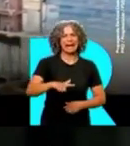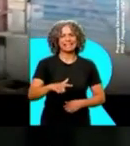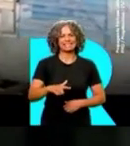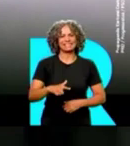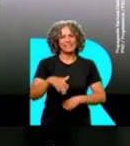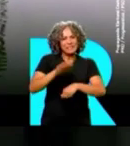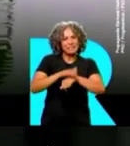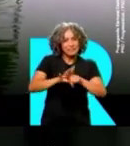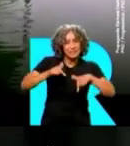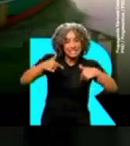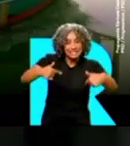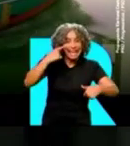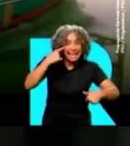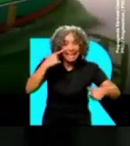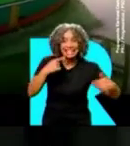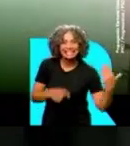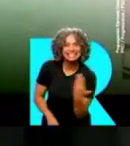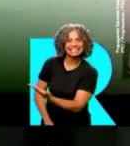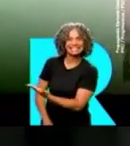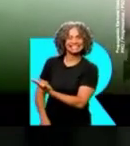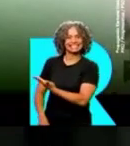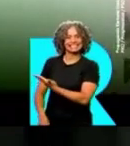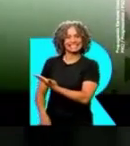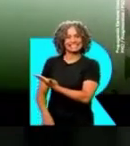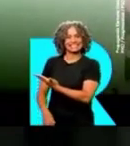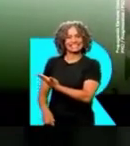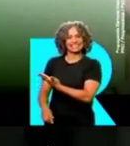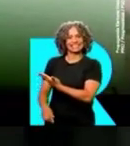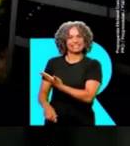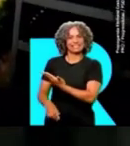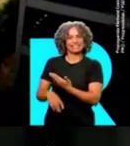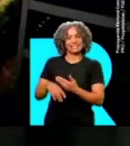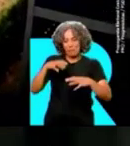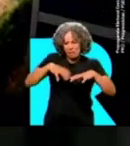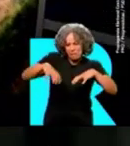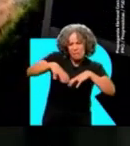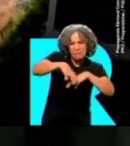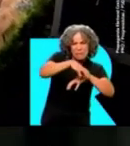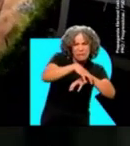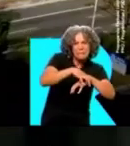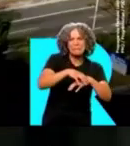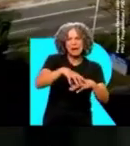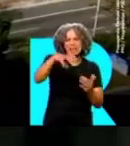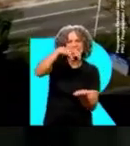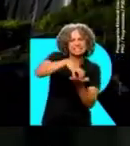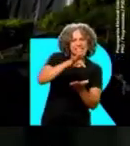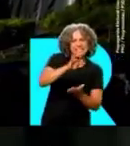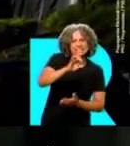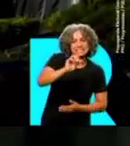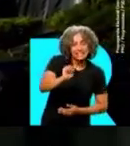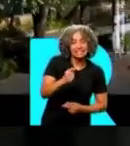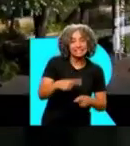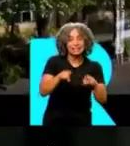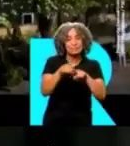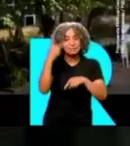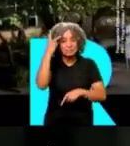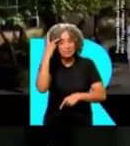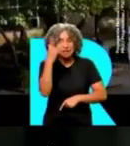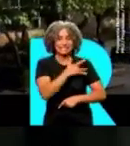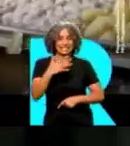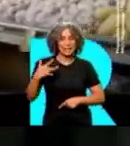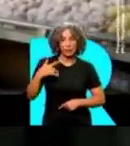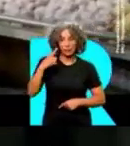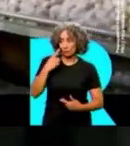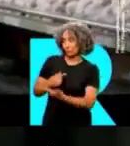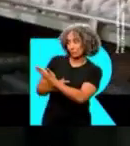mais. Ricardo vai fazer o aquático também na Represa Guarapiranga. Vai fazer quatro Centros TEA. Mais quatro unidades do Paulistão da